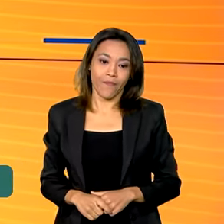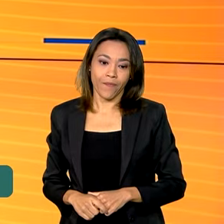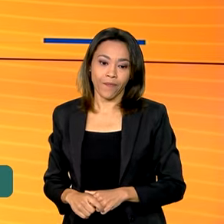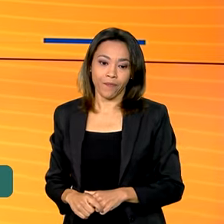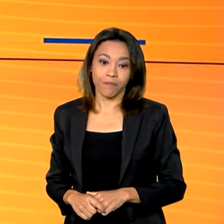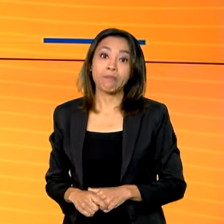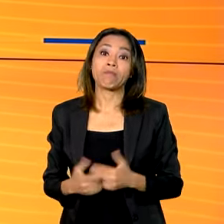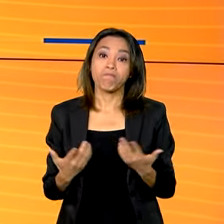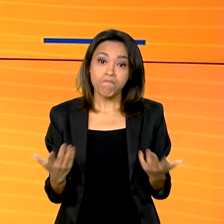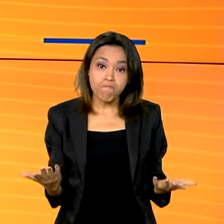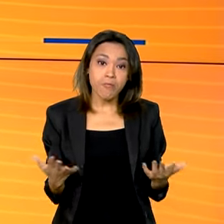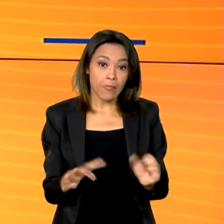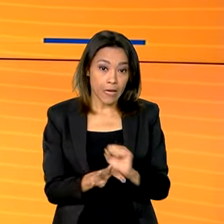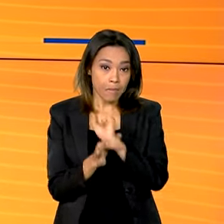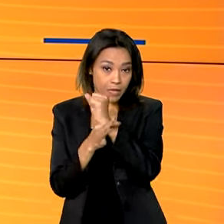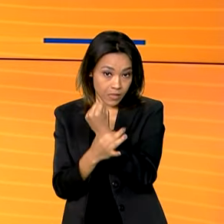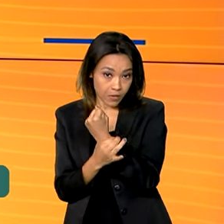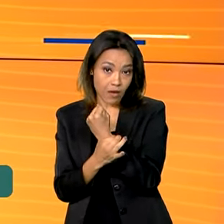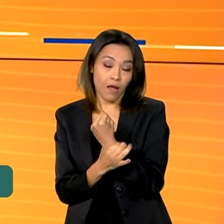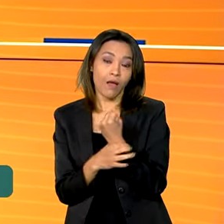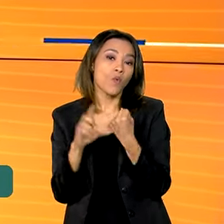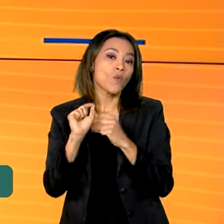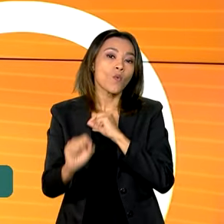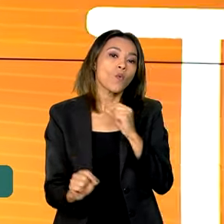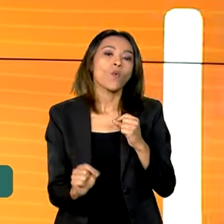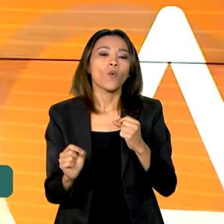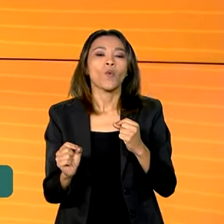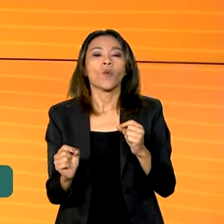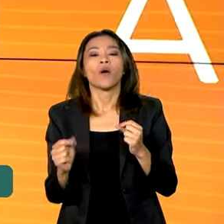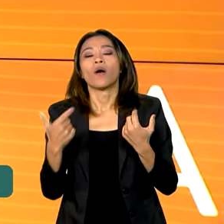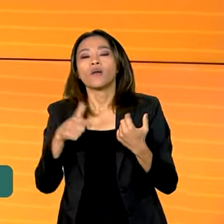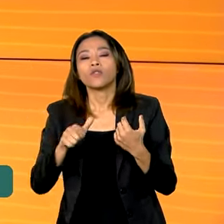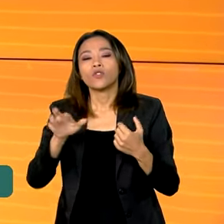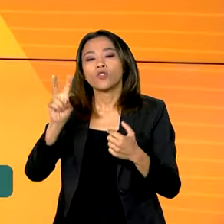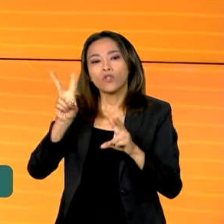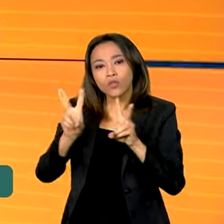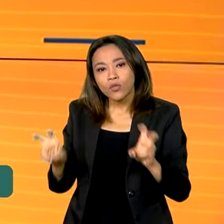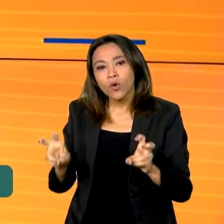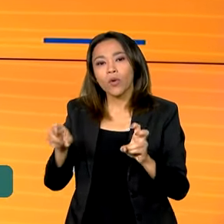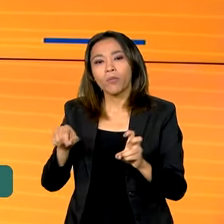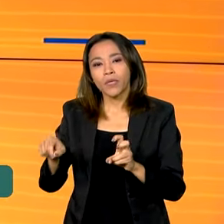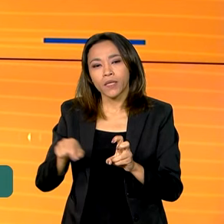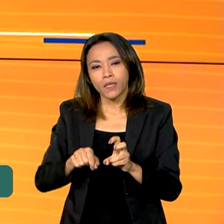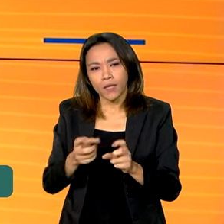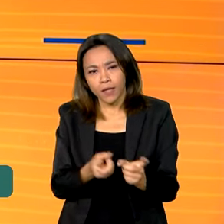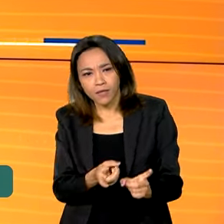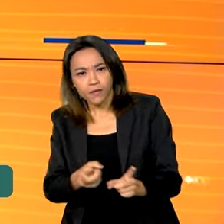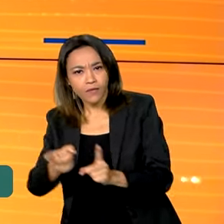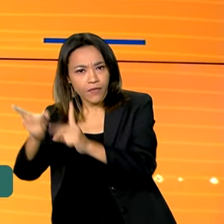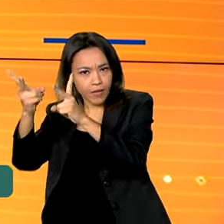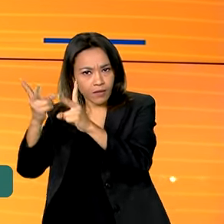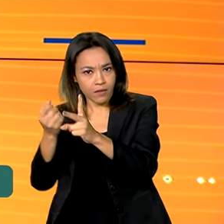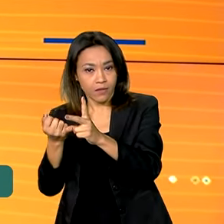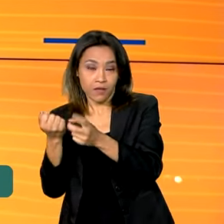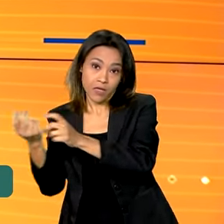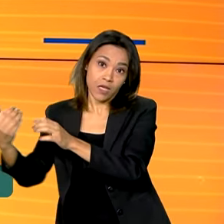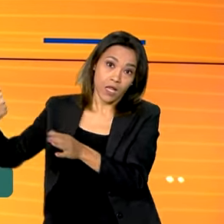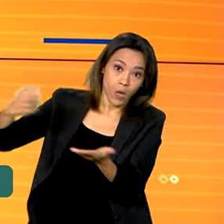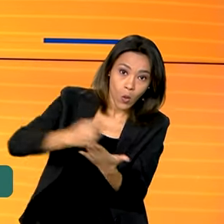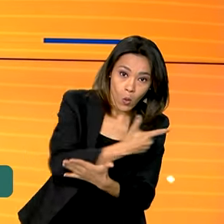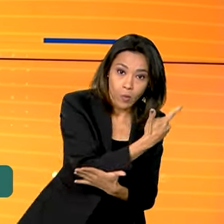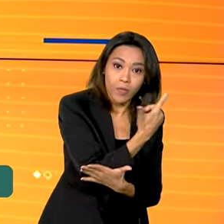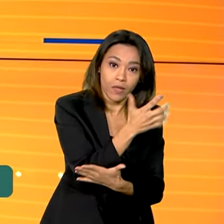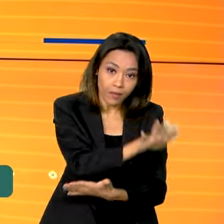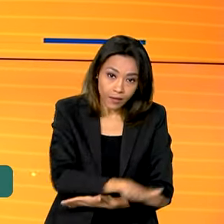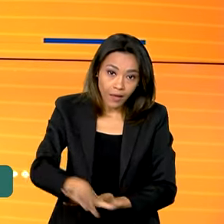E para garantir mais inovação e digitalização nas importações e exportações da produção agropecuária,